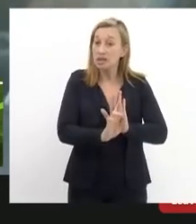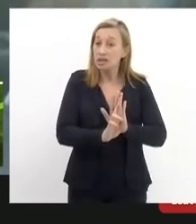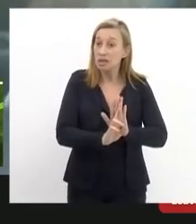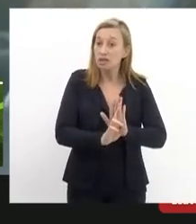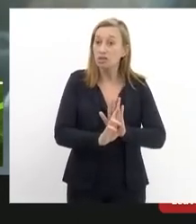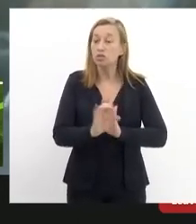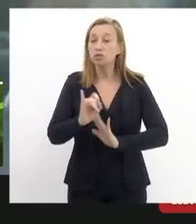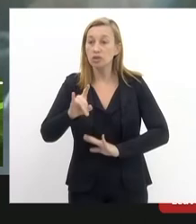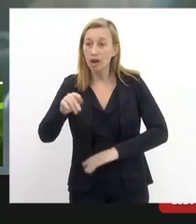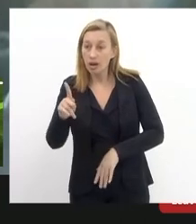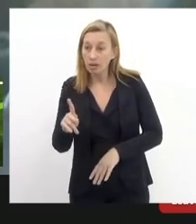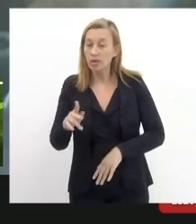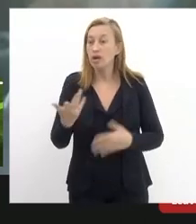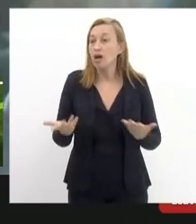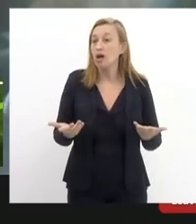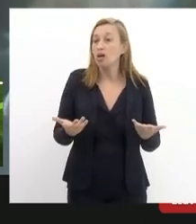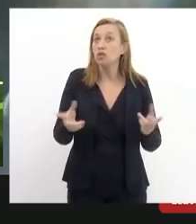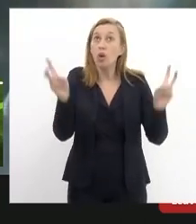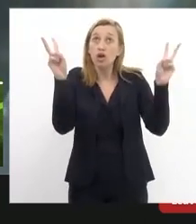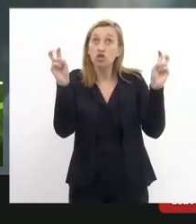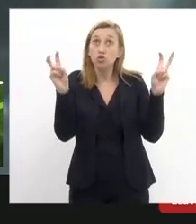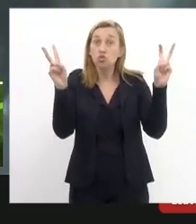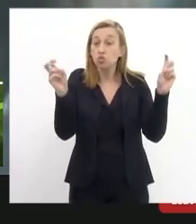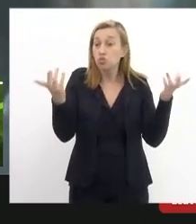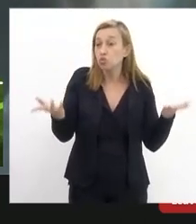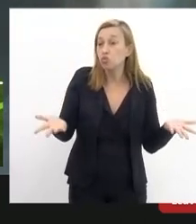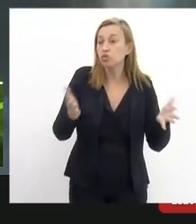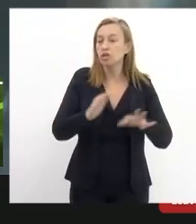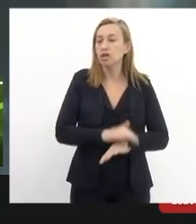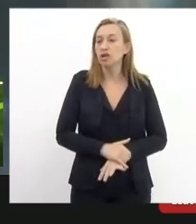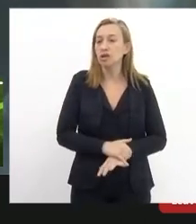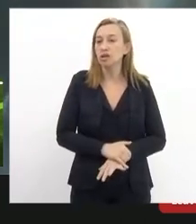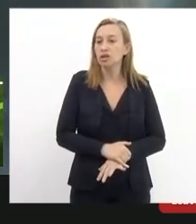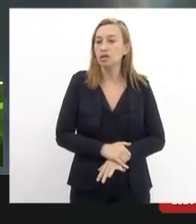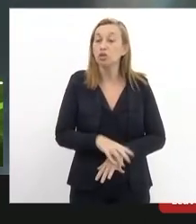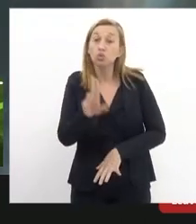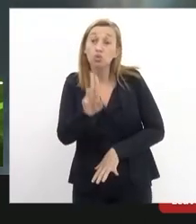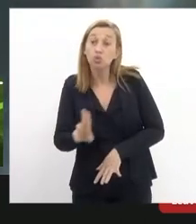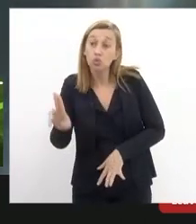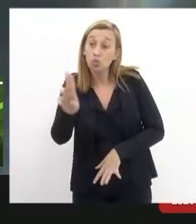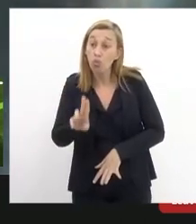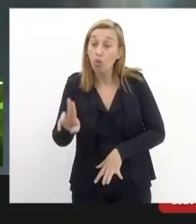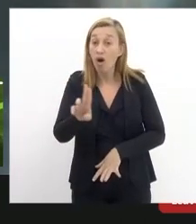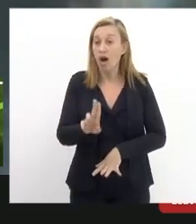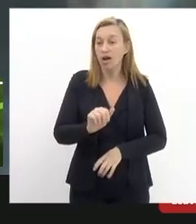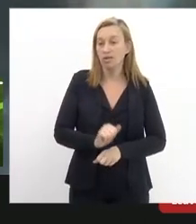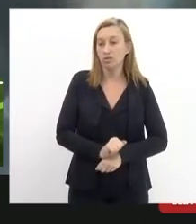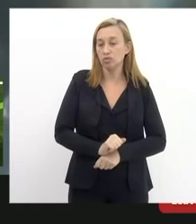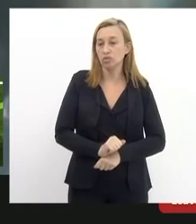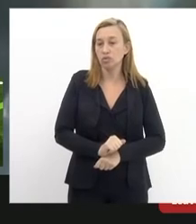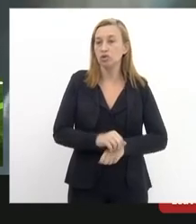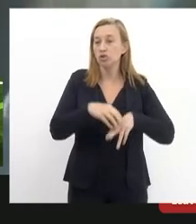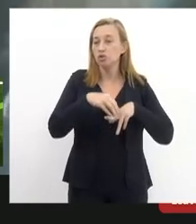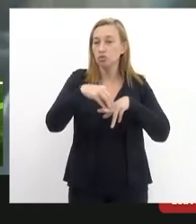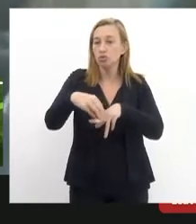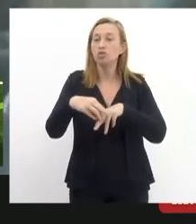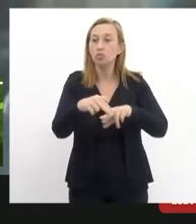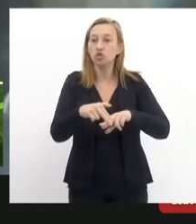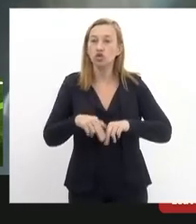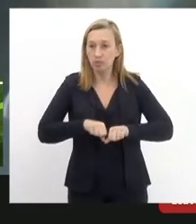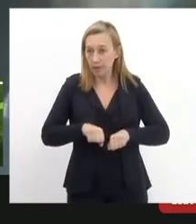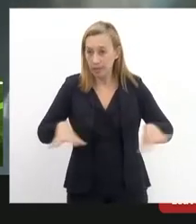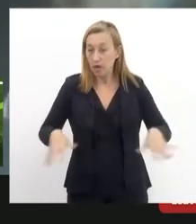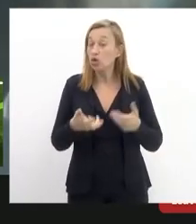do Estado a questão da queda de usuários do bonde por conta da pandemia e eu